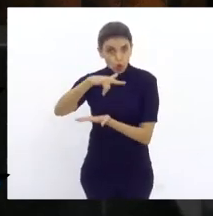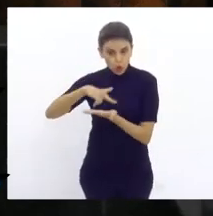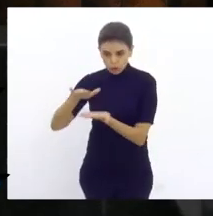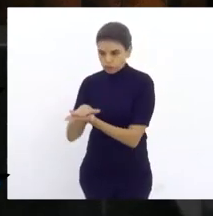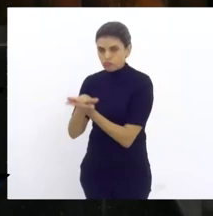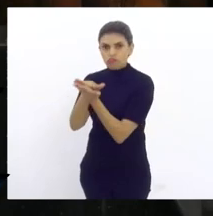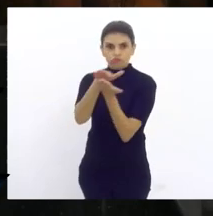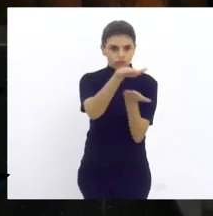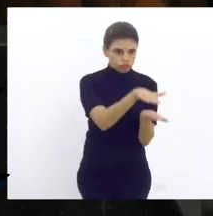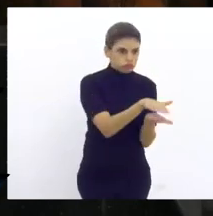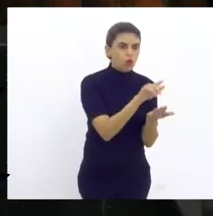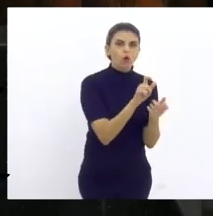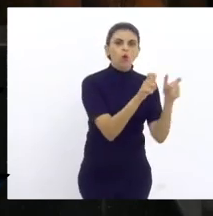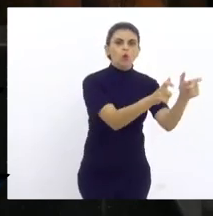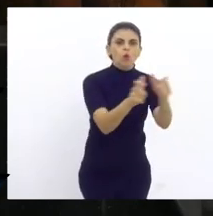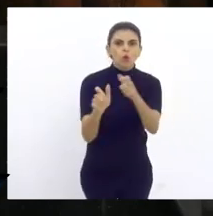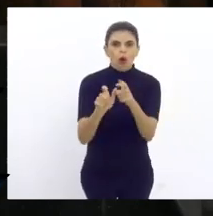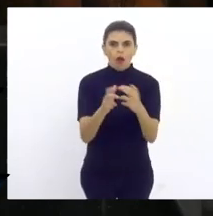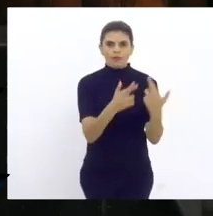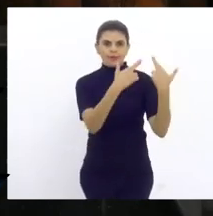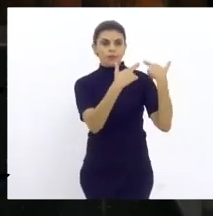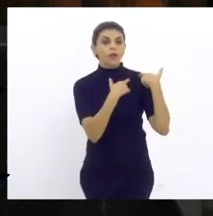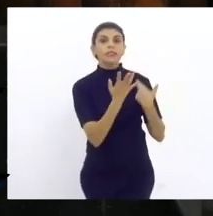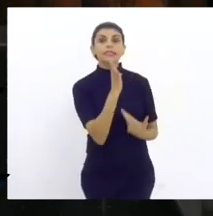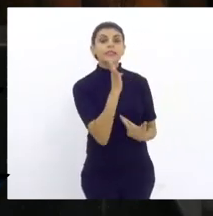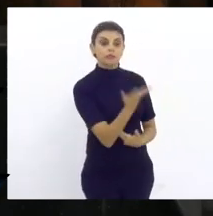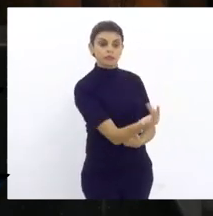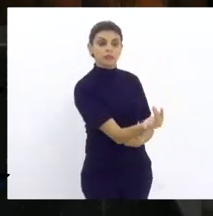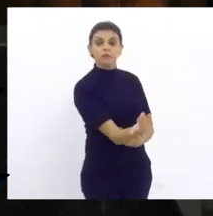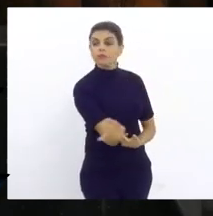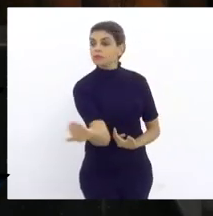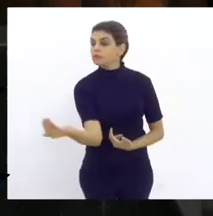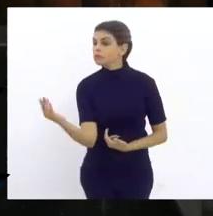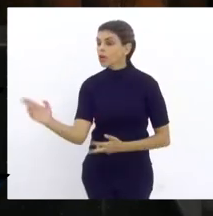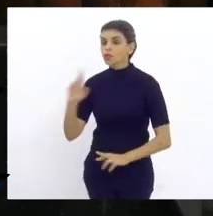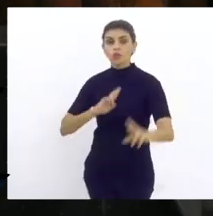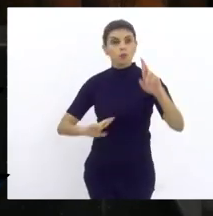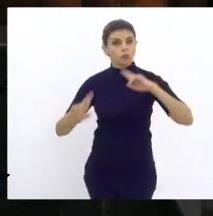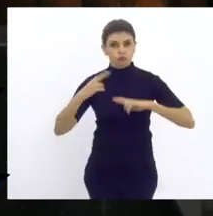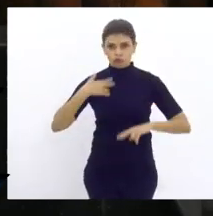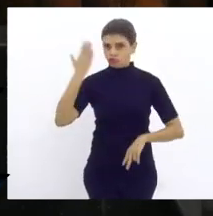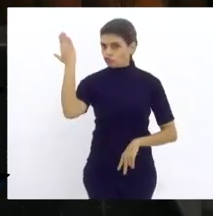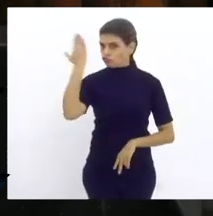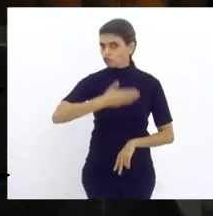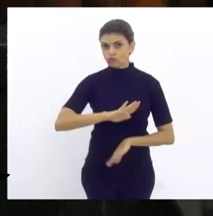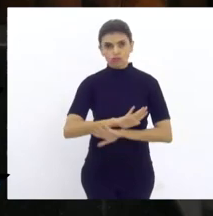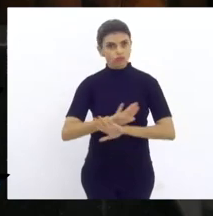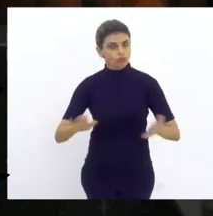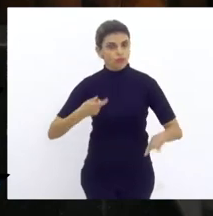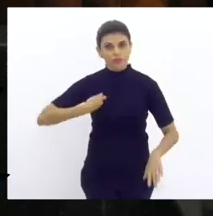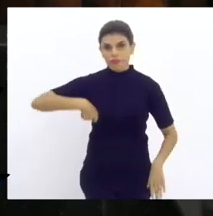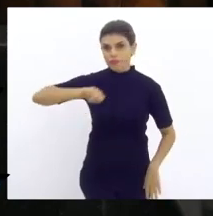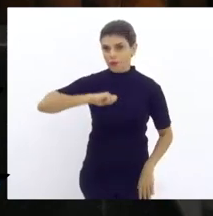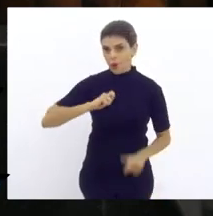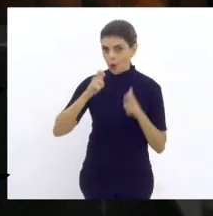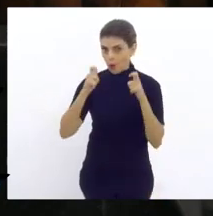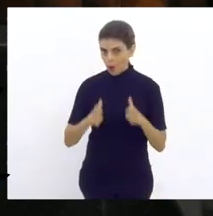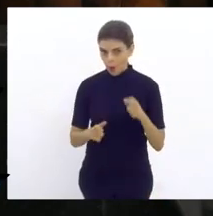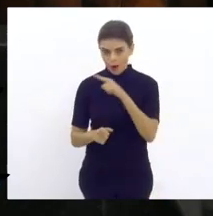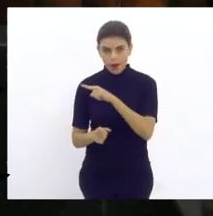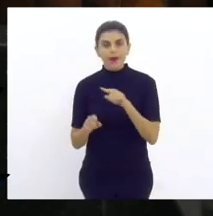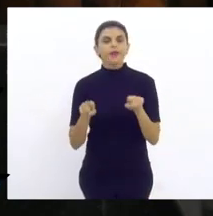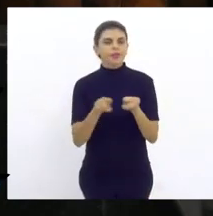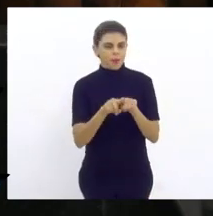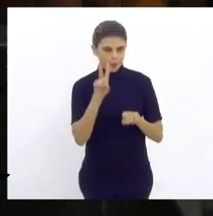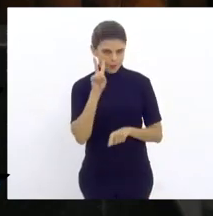órgãos necessários para que a gente possa ter a resposta de tudo que foi fiscalizado naquele local. Verificamos também que